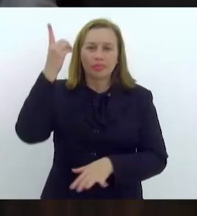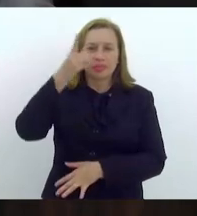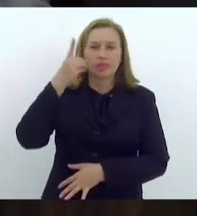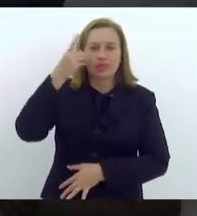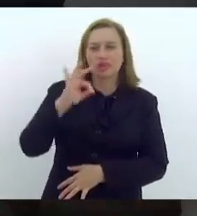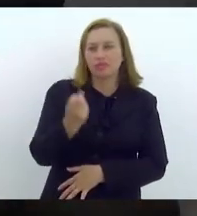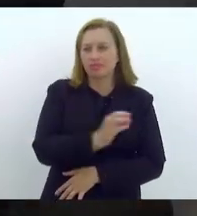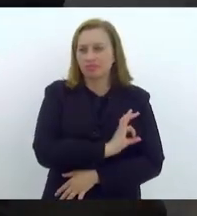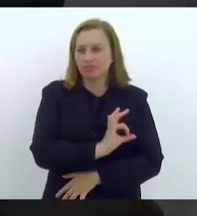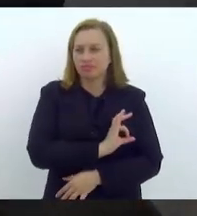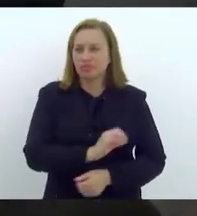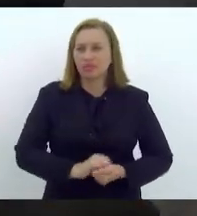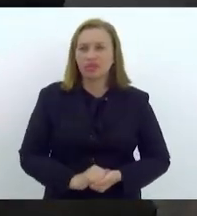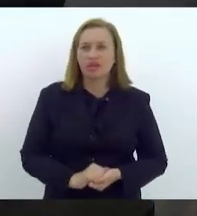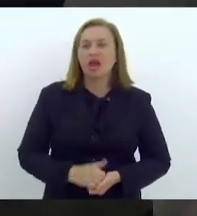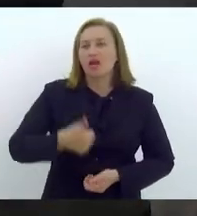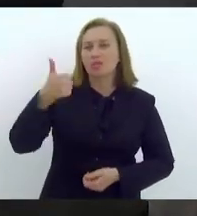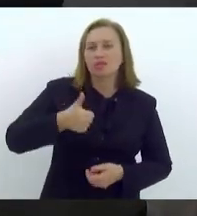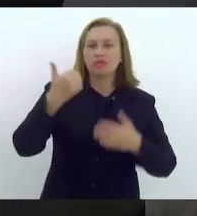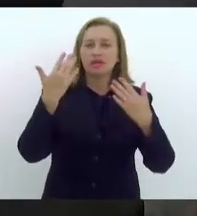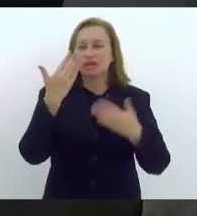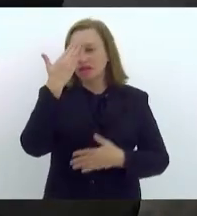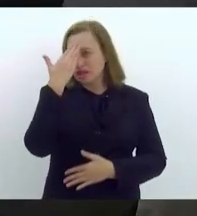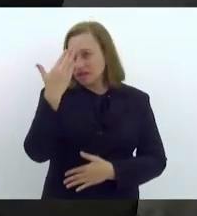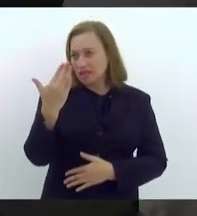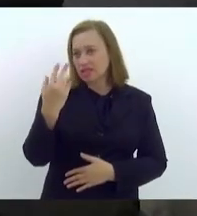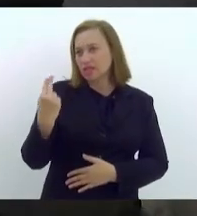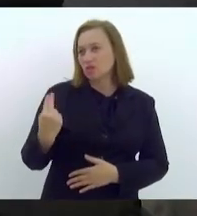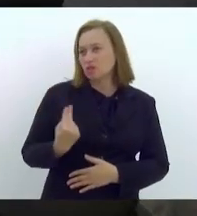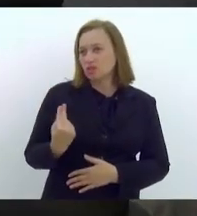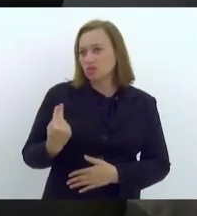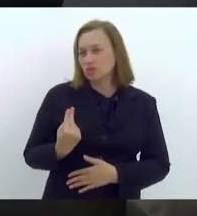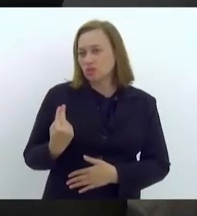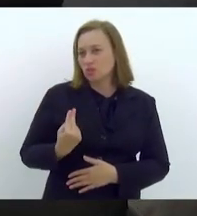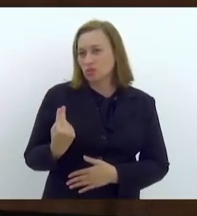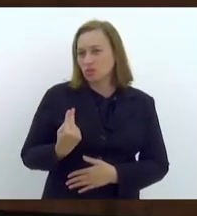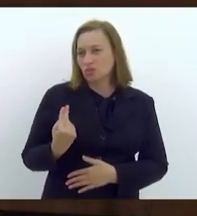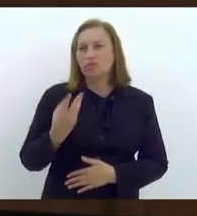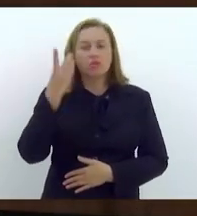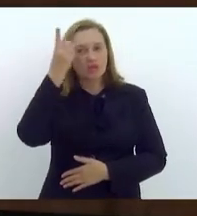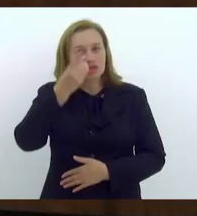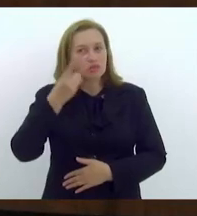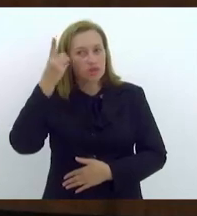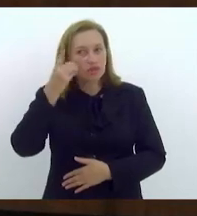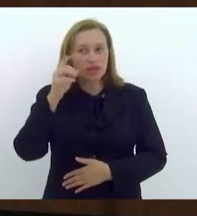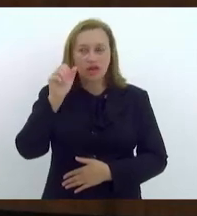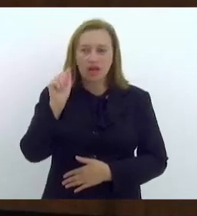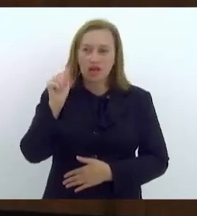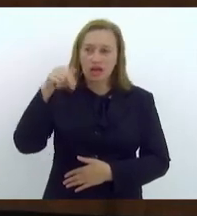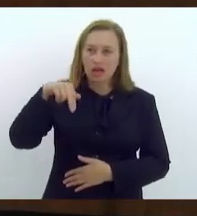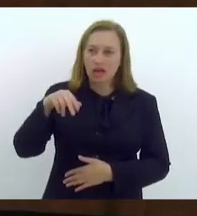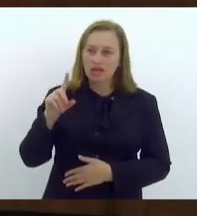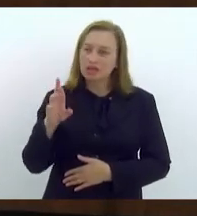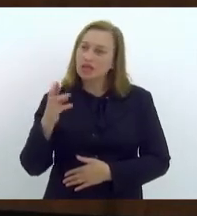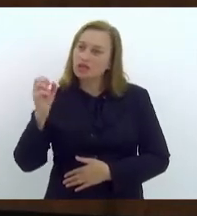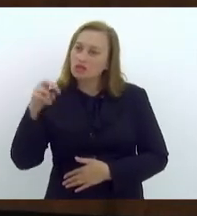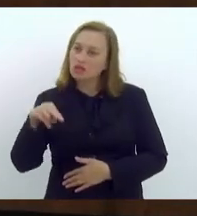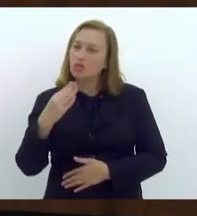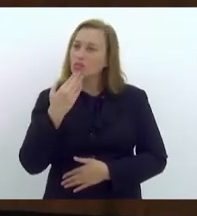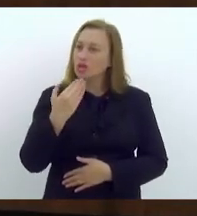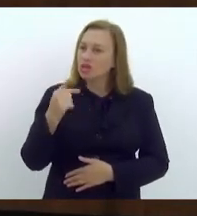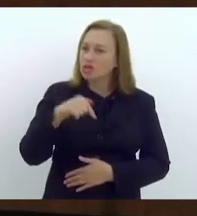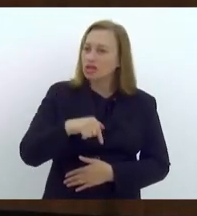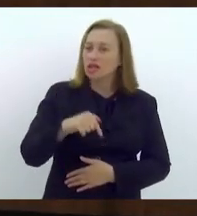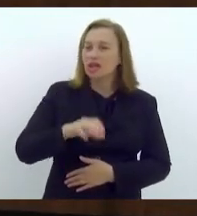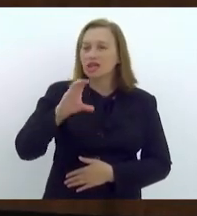Presidente, primeiro agradecer a coautoria sugerida pelo deputado Anderson e fazer um pedido aqui